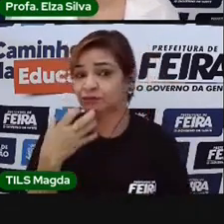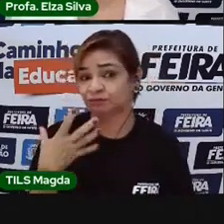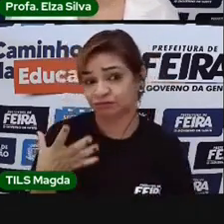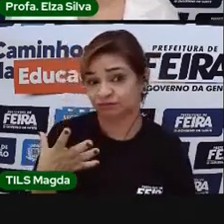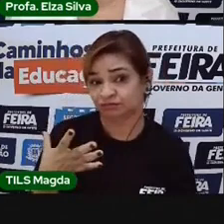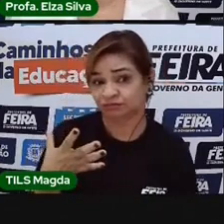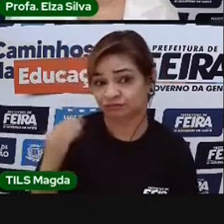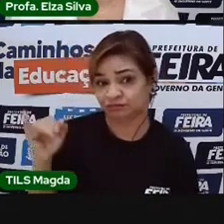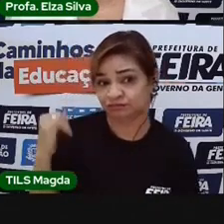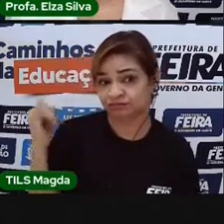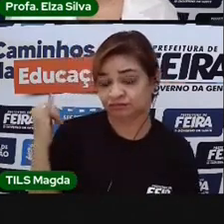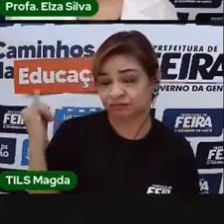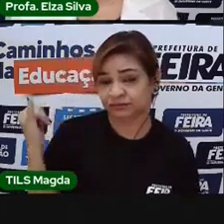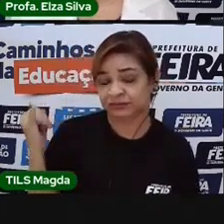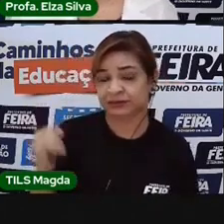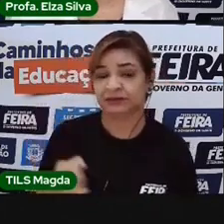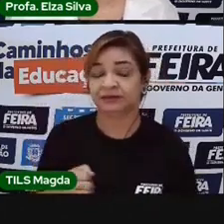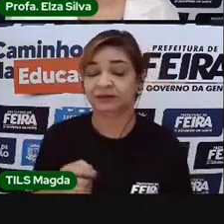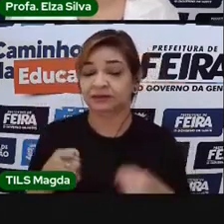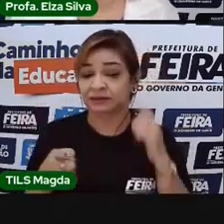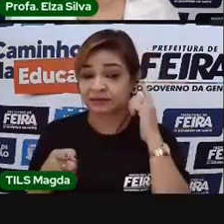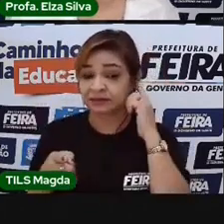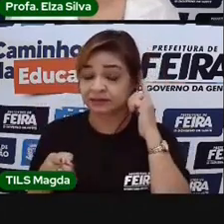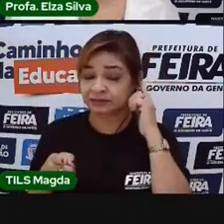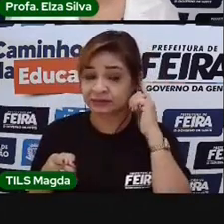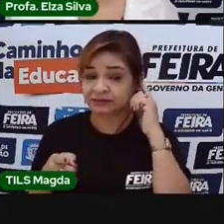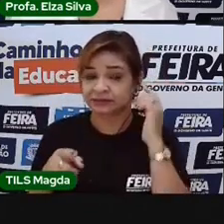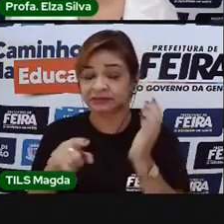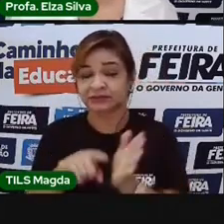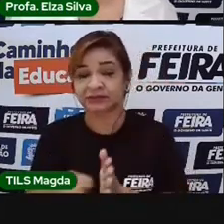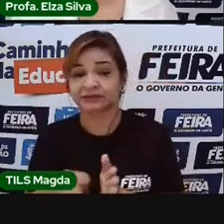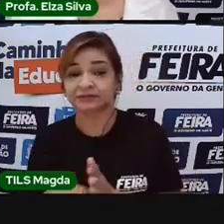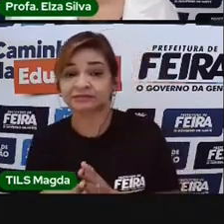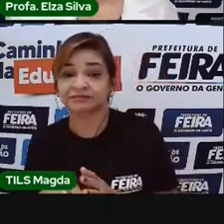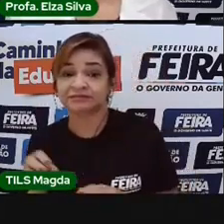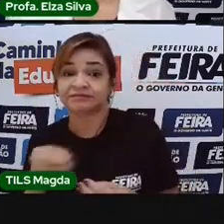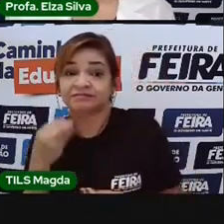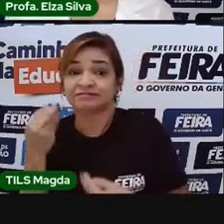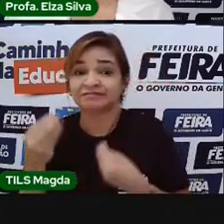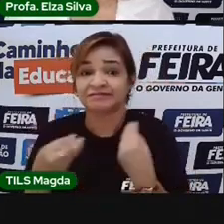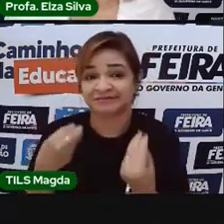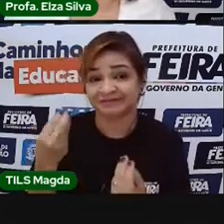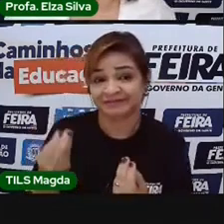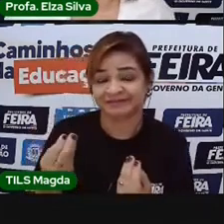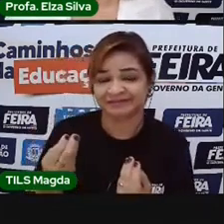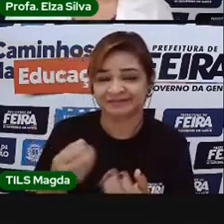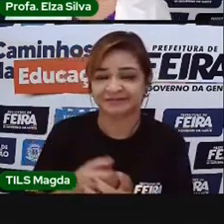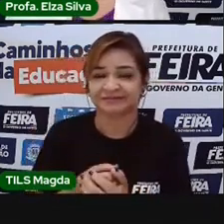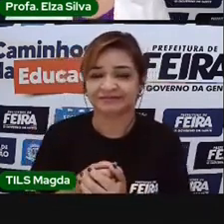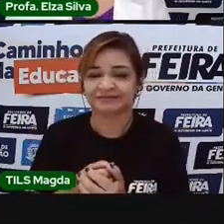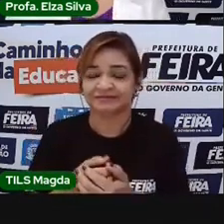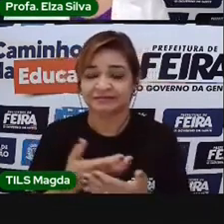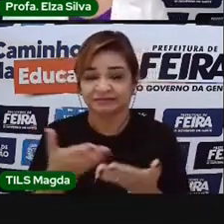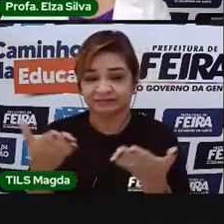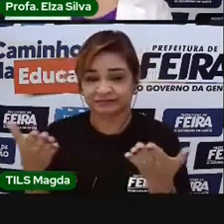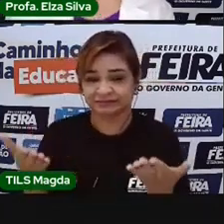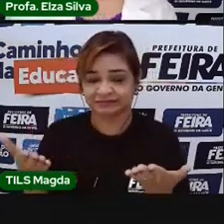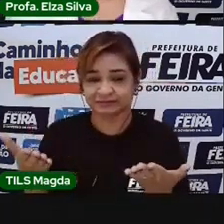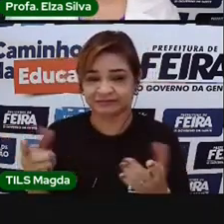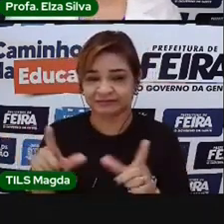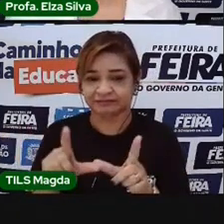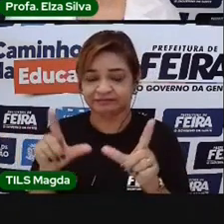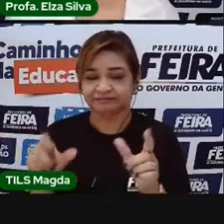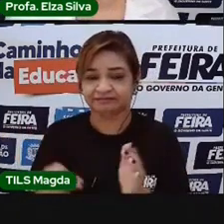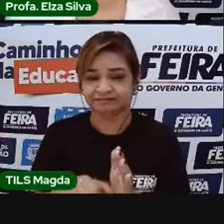interessante. Você consegue explorar a sua criatividade. Então, eu coloquei aqui para vocês a